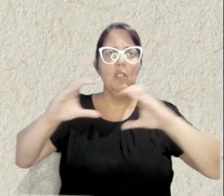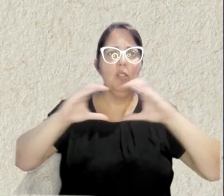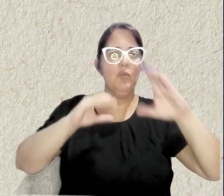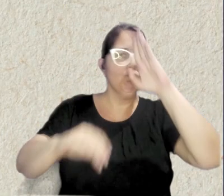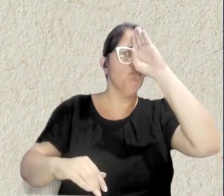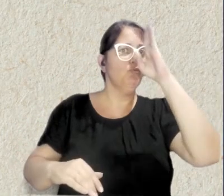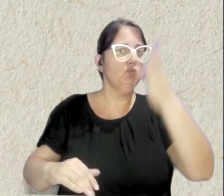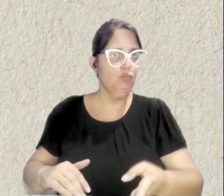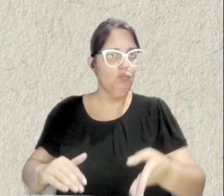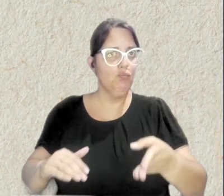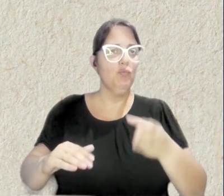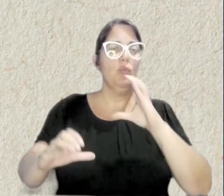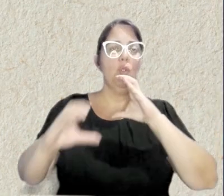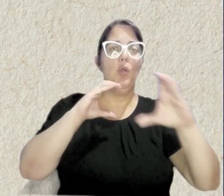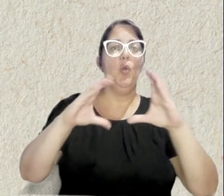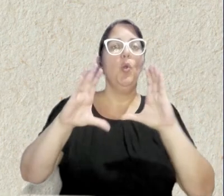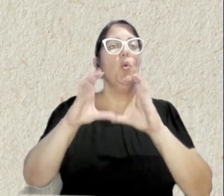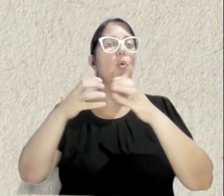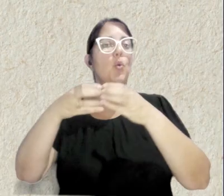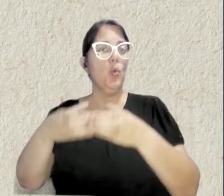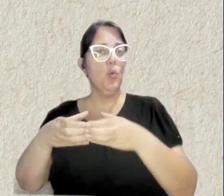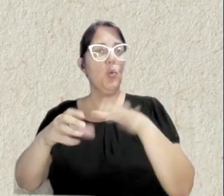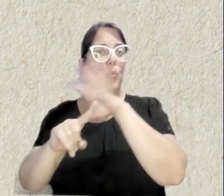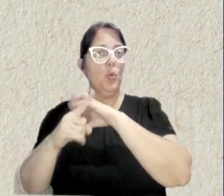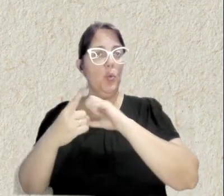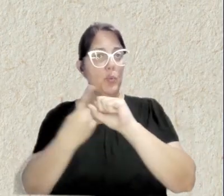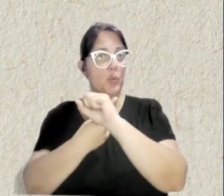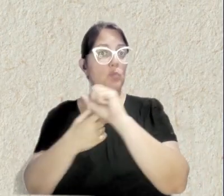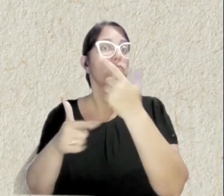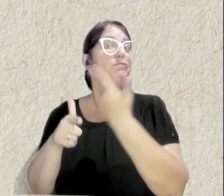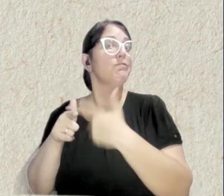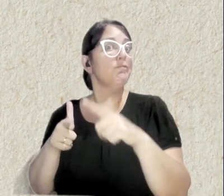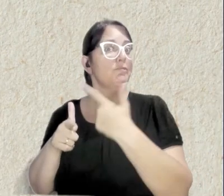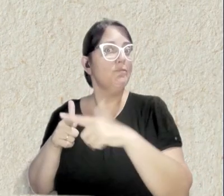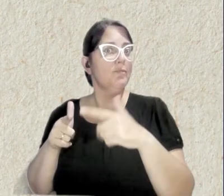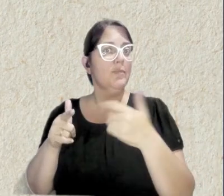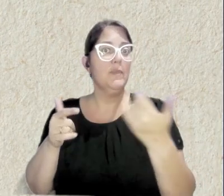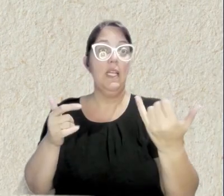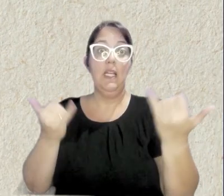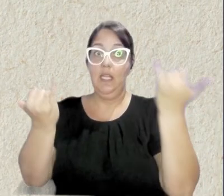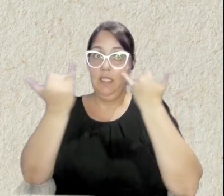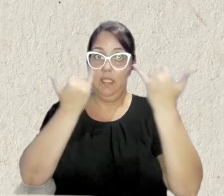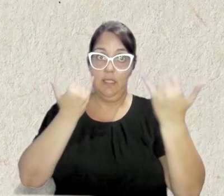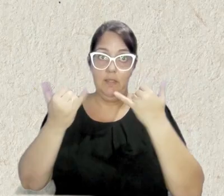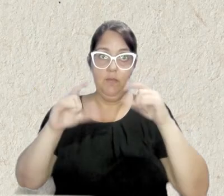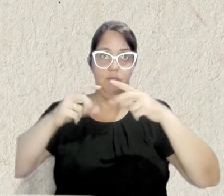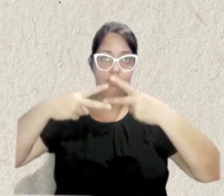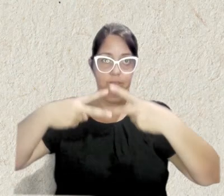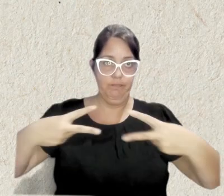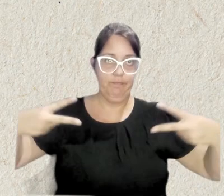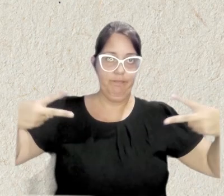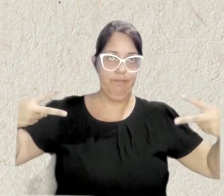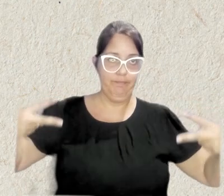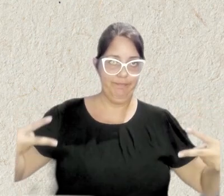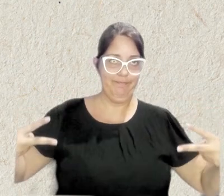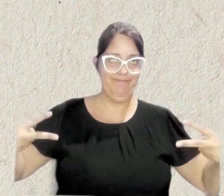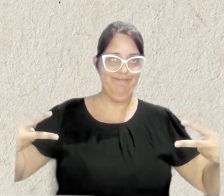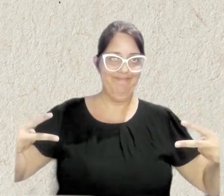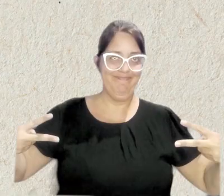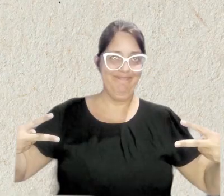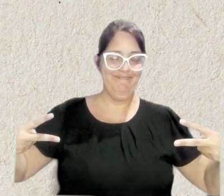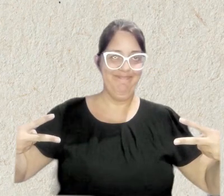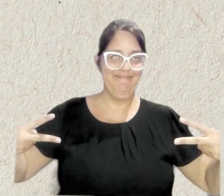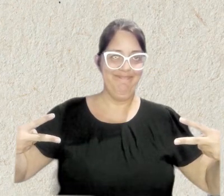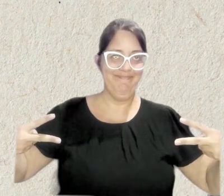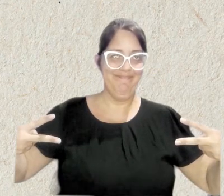de comunicação com os grupos sociais impactados. As informações podem ser acessadas em informapetróleo